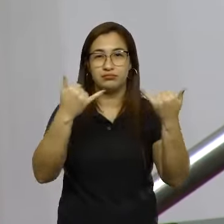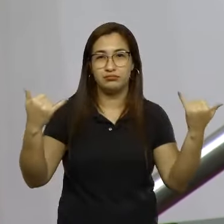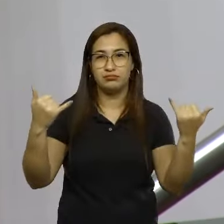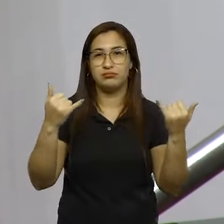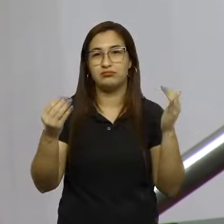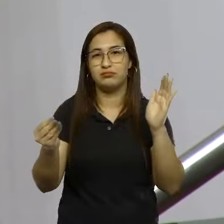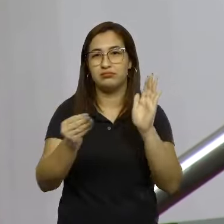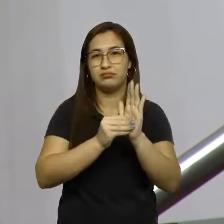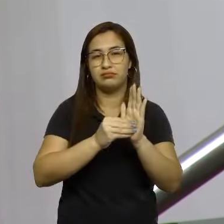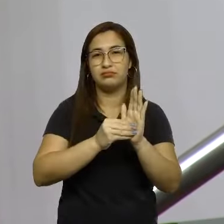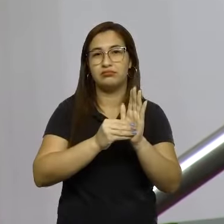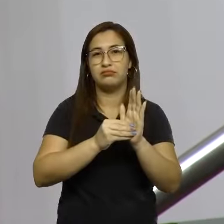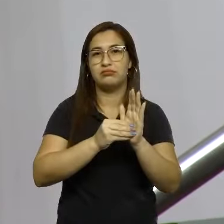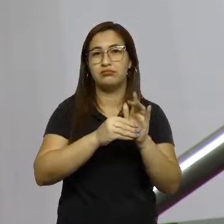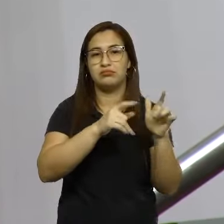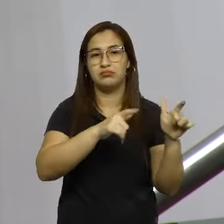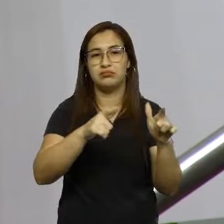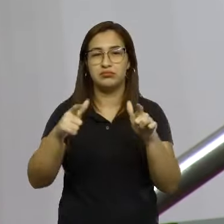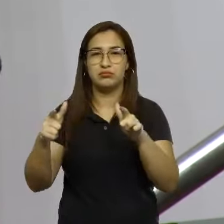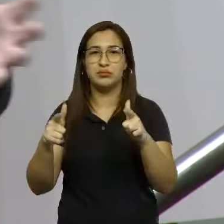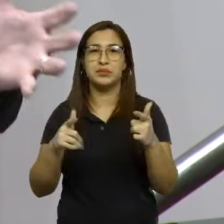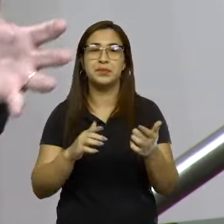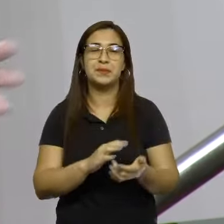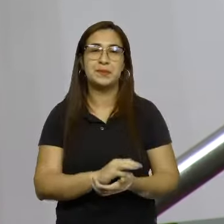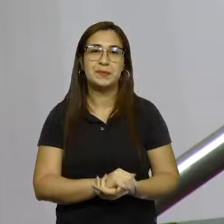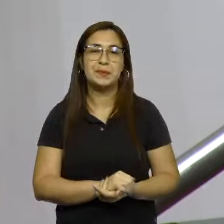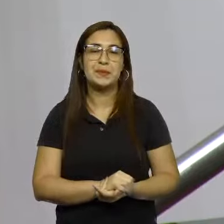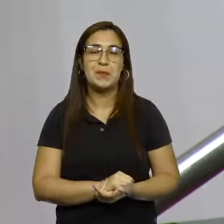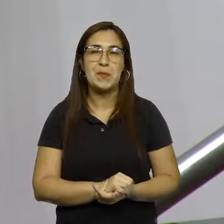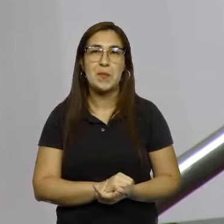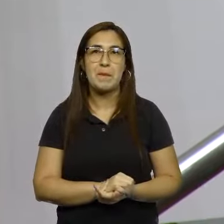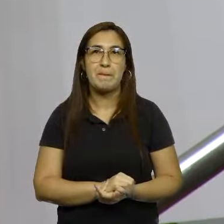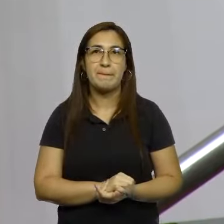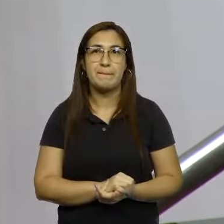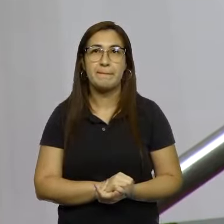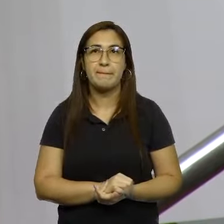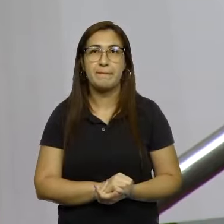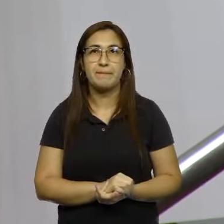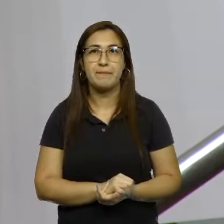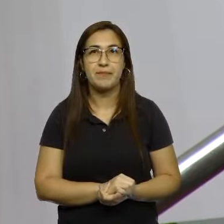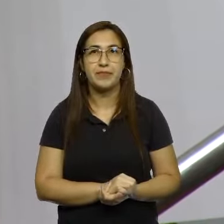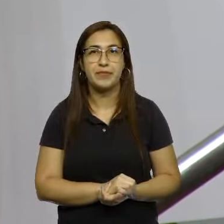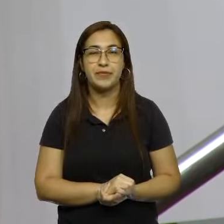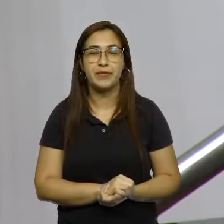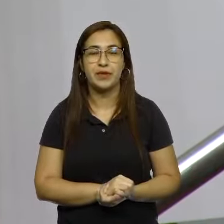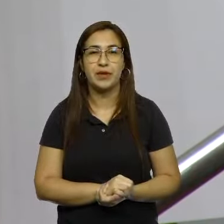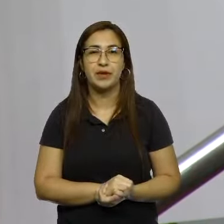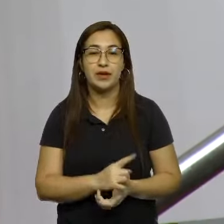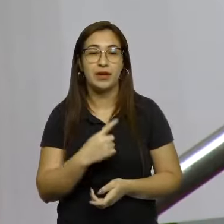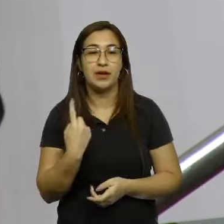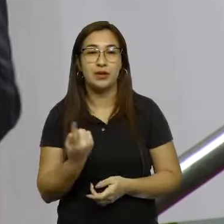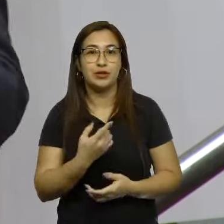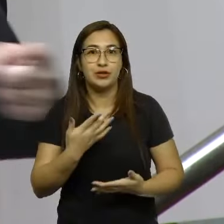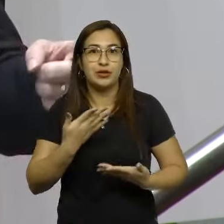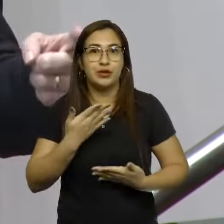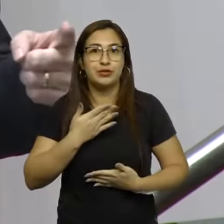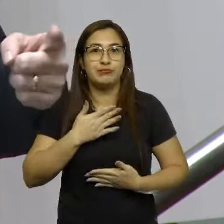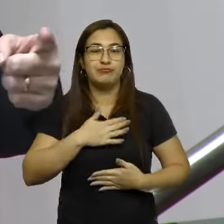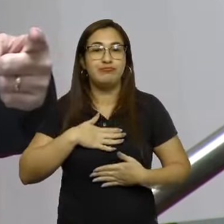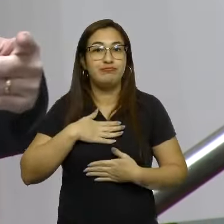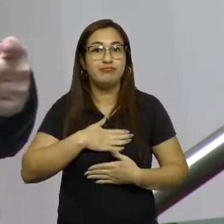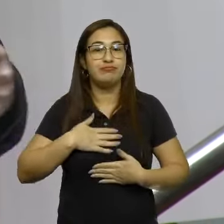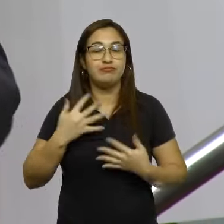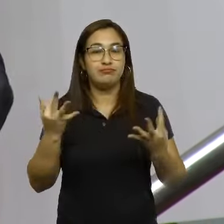instalação das estações rádio-base. Mas, senhoras, saímos muito motivados da reunião, com uma grande